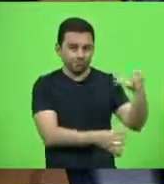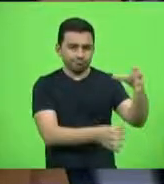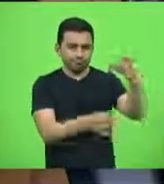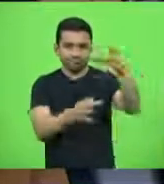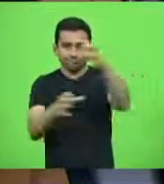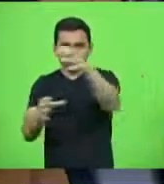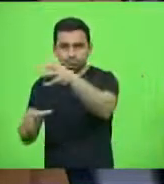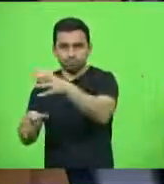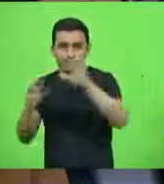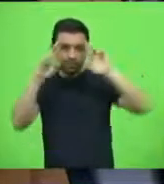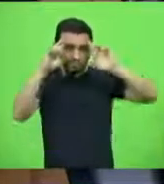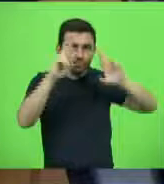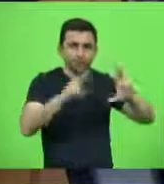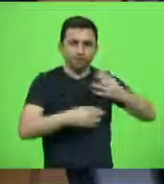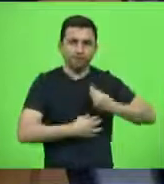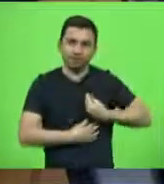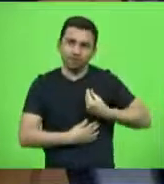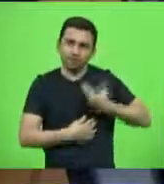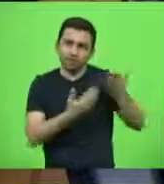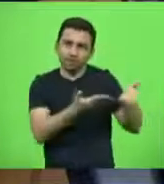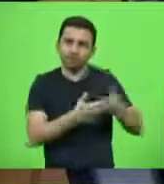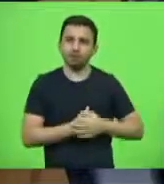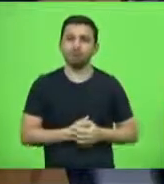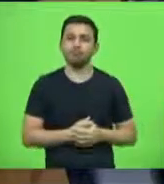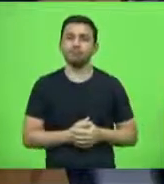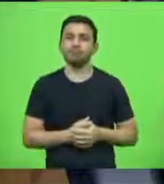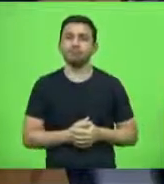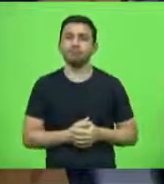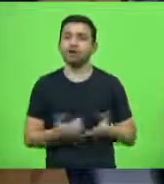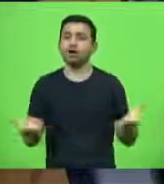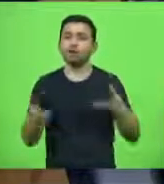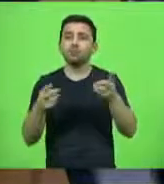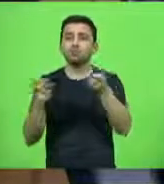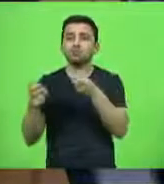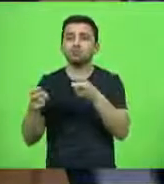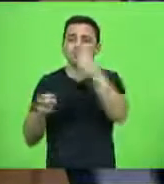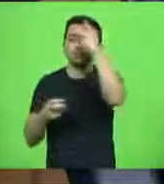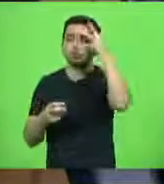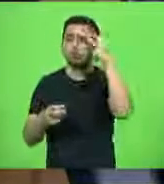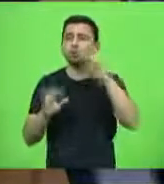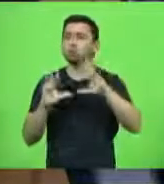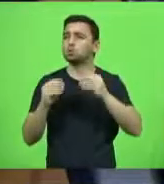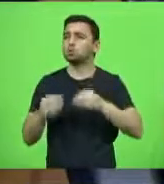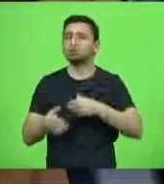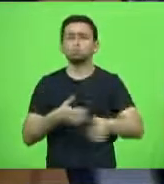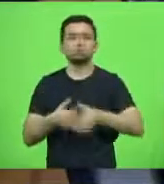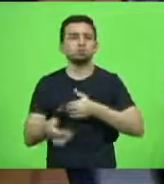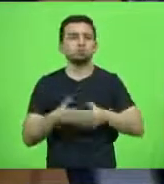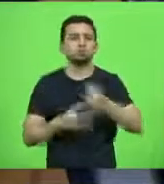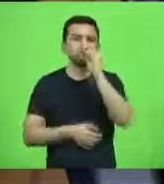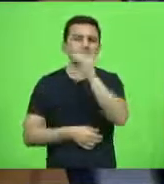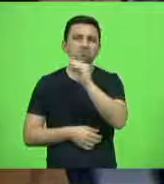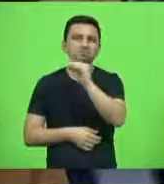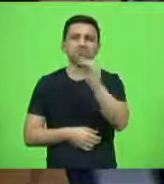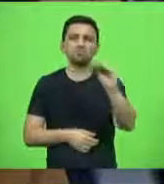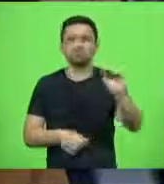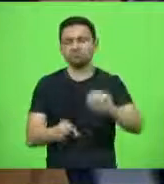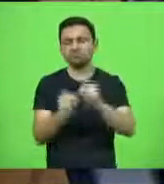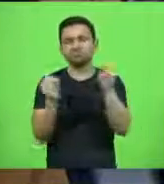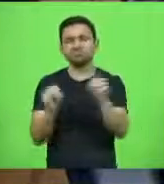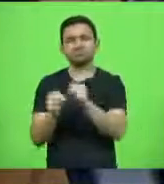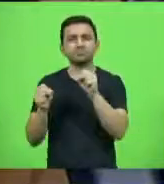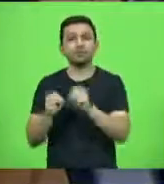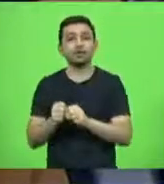porque respeitam a vida. E aqui o que a gente percebe é que as pessoas vão destruindo e a natureza vai mostrando o seu